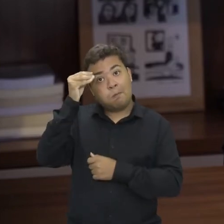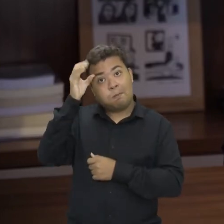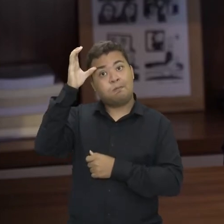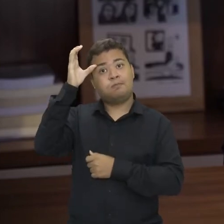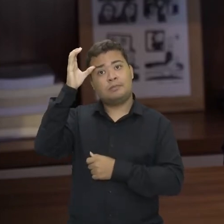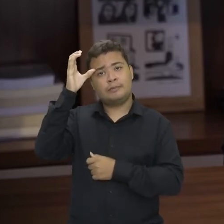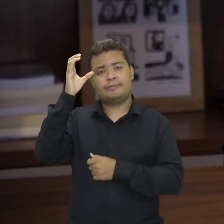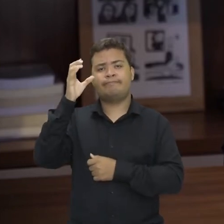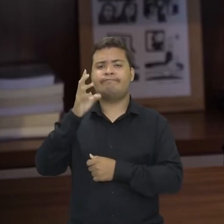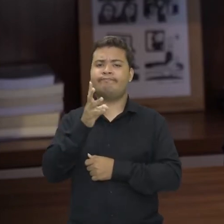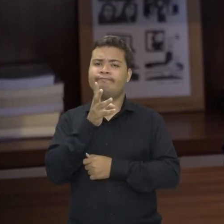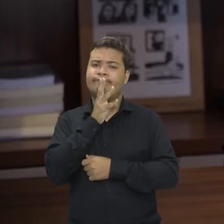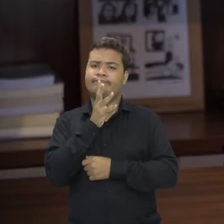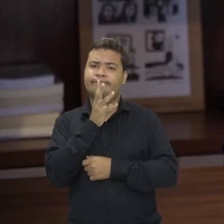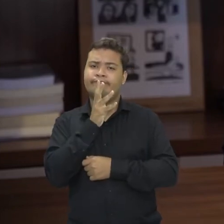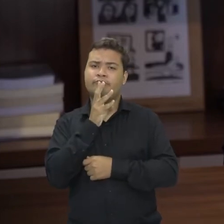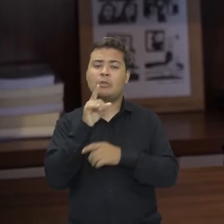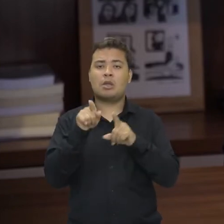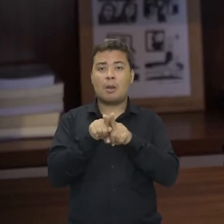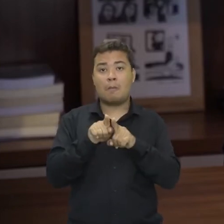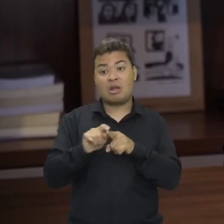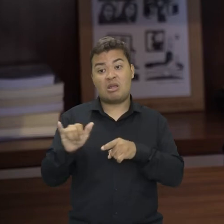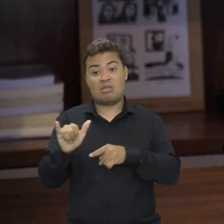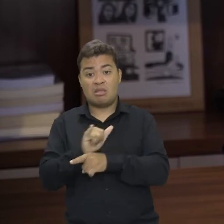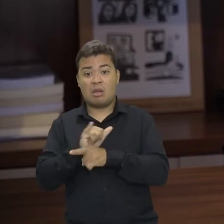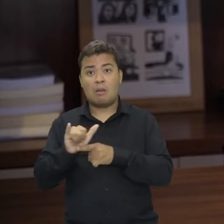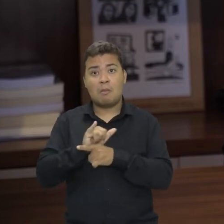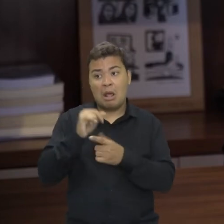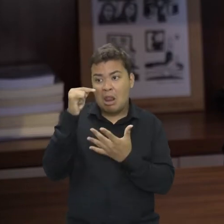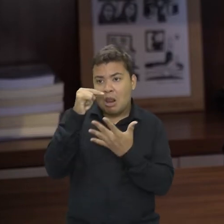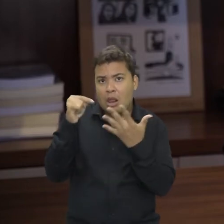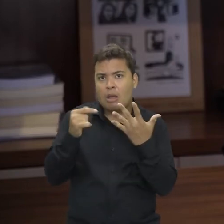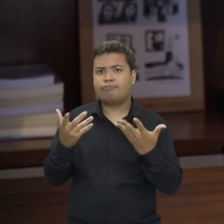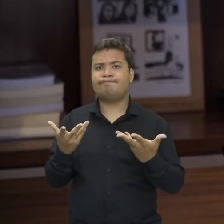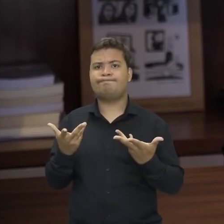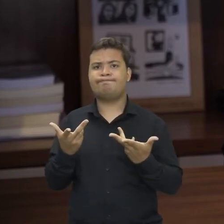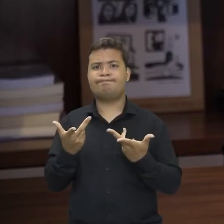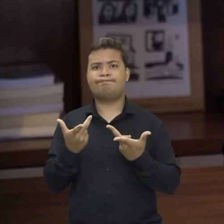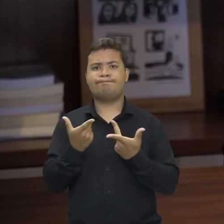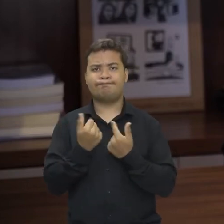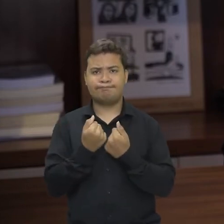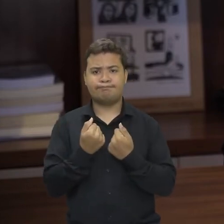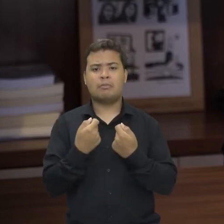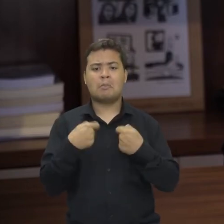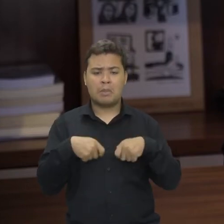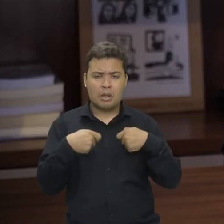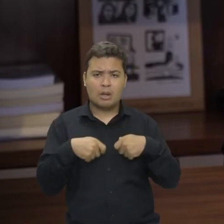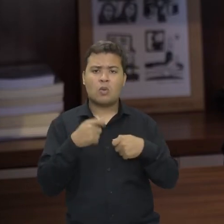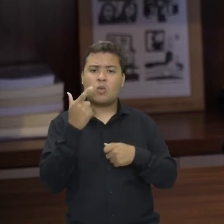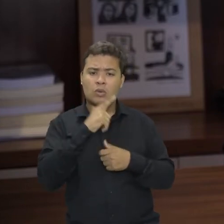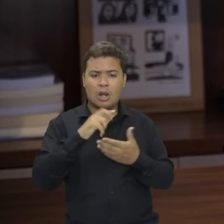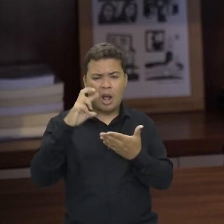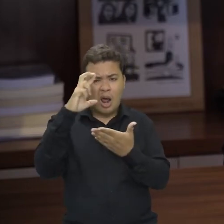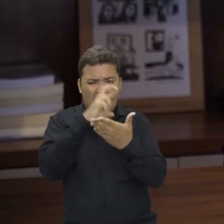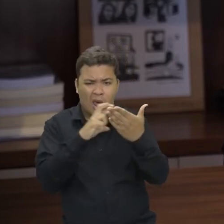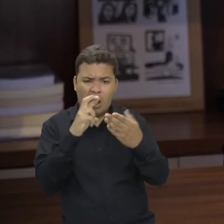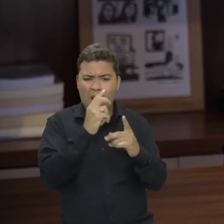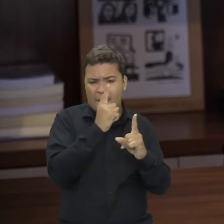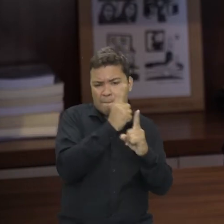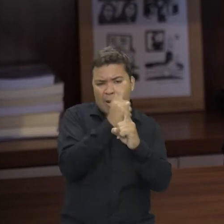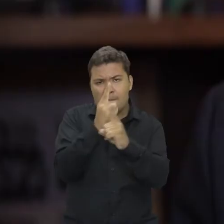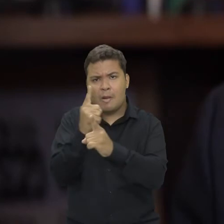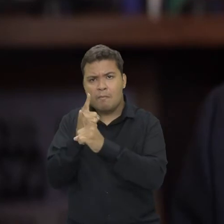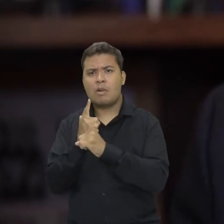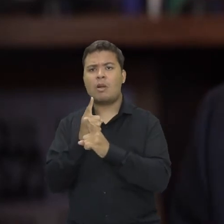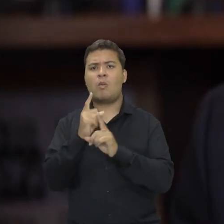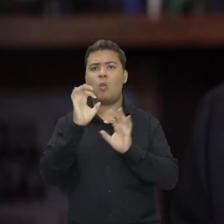de conhecimento e de uso de técnicas e ferramentas muito mais aprimorado para que a perícia pudesse, de